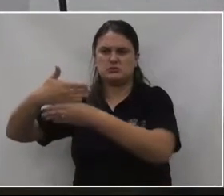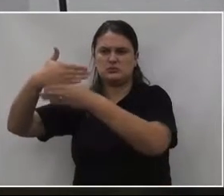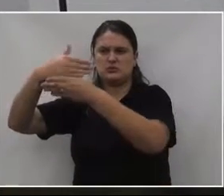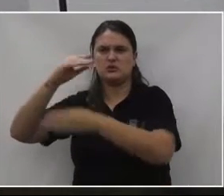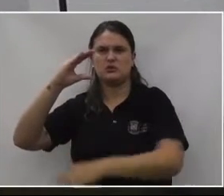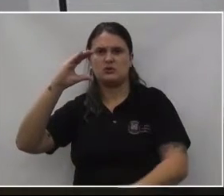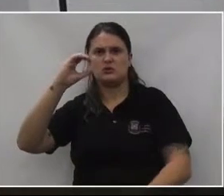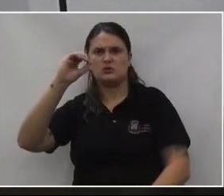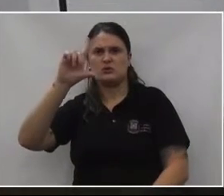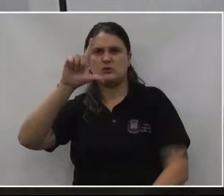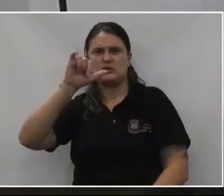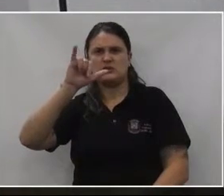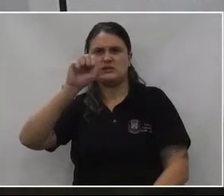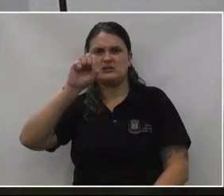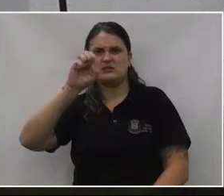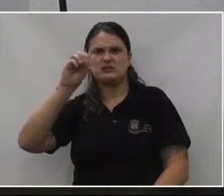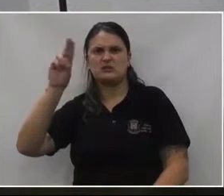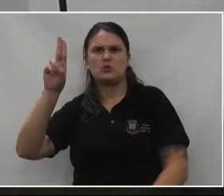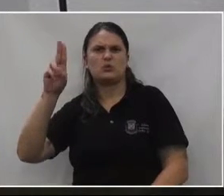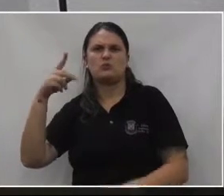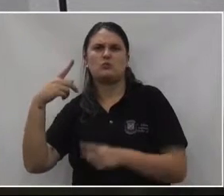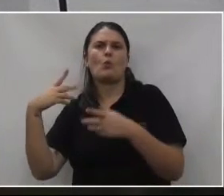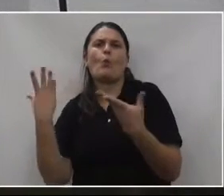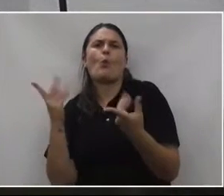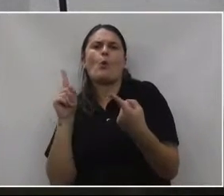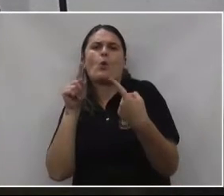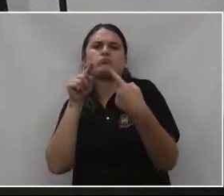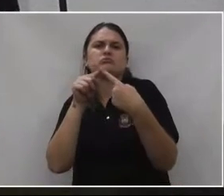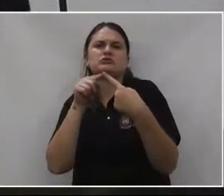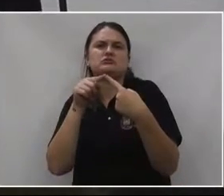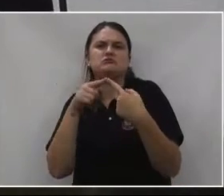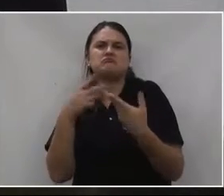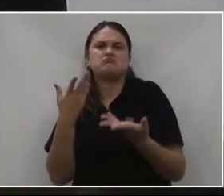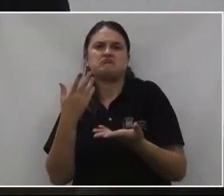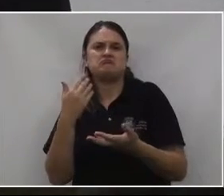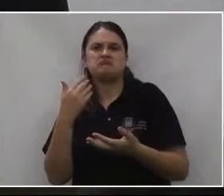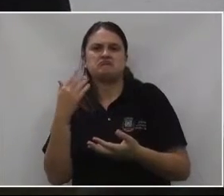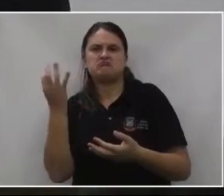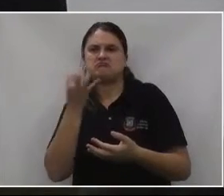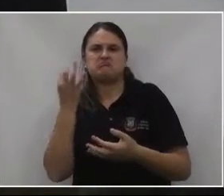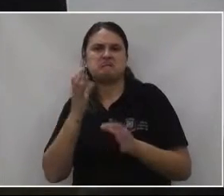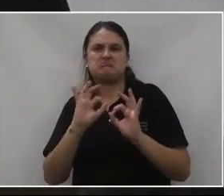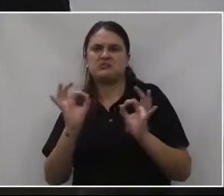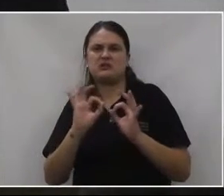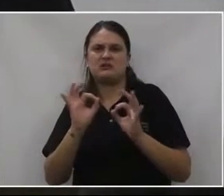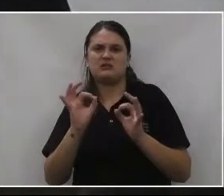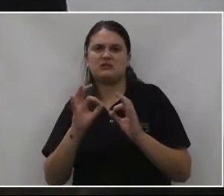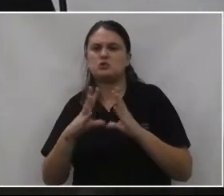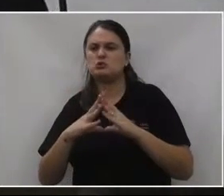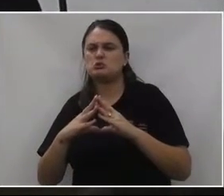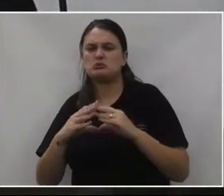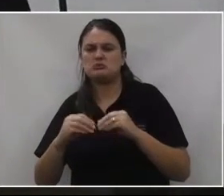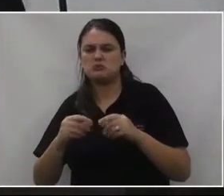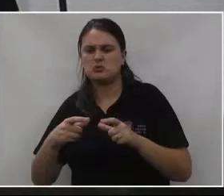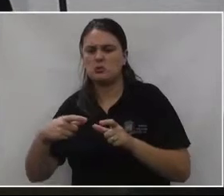não sei qual que é a finalidade. Sério mesmo. O paver que tem ali totalmente sumido.